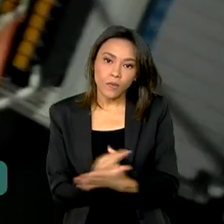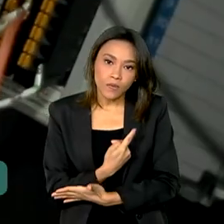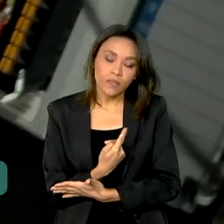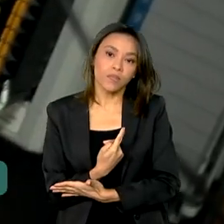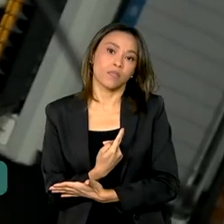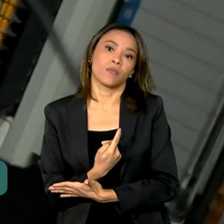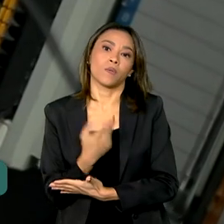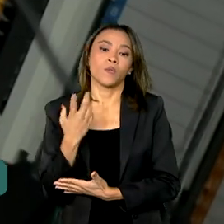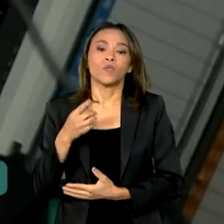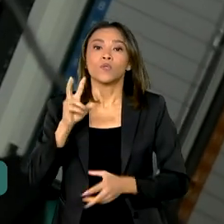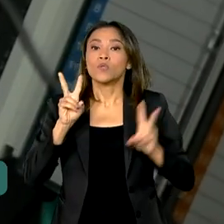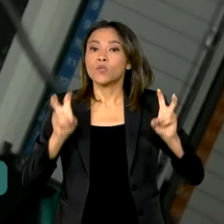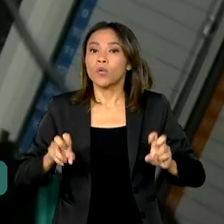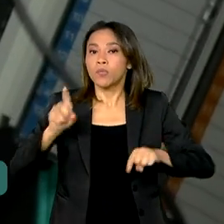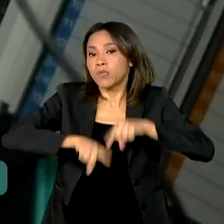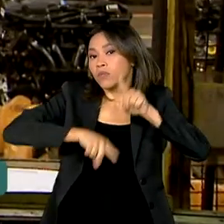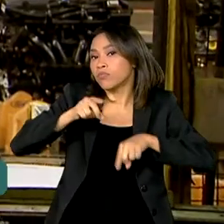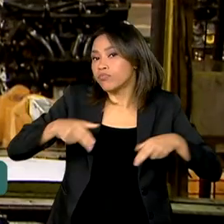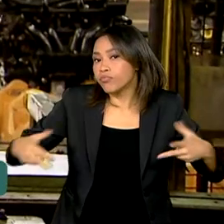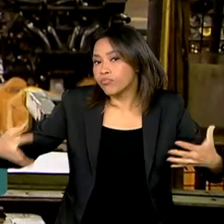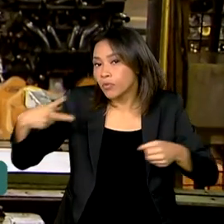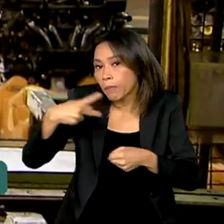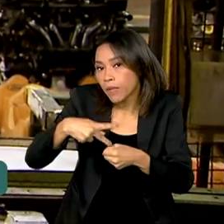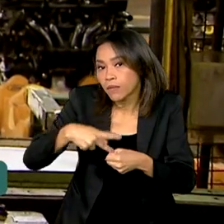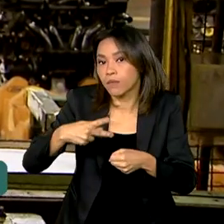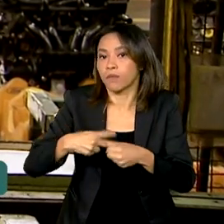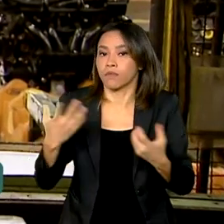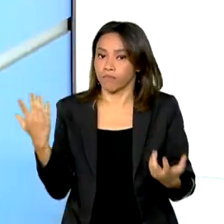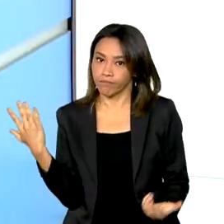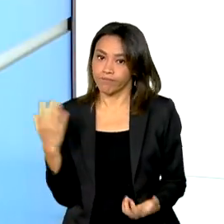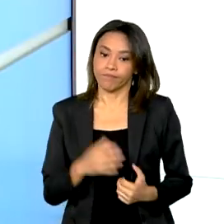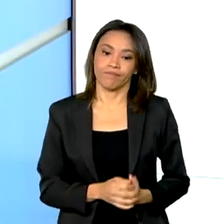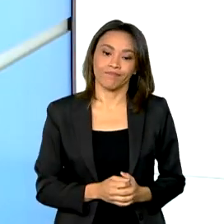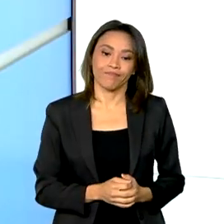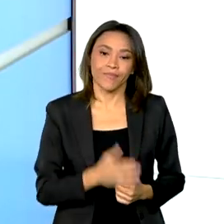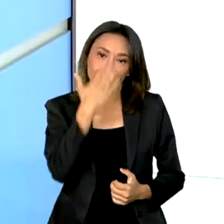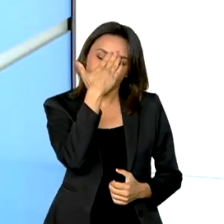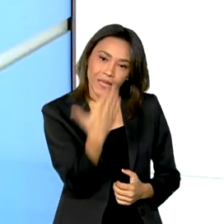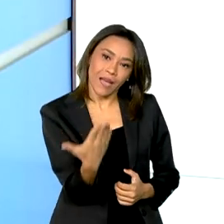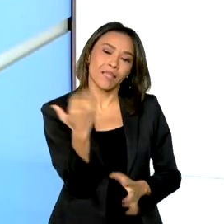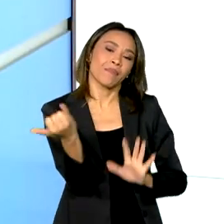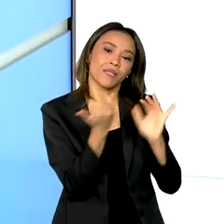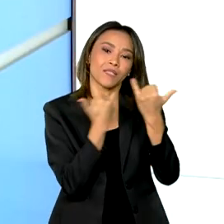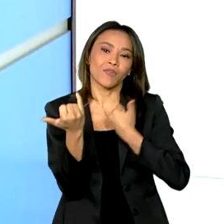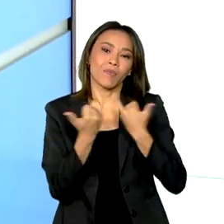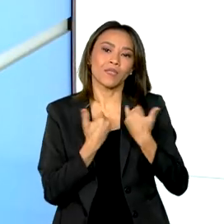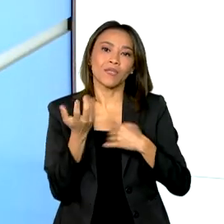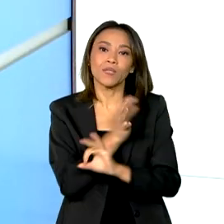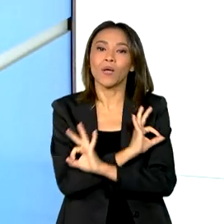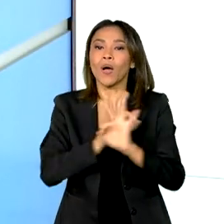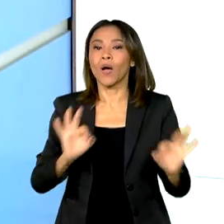dos derivados do petróleo. Roberto, volto com você. Está ótimo, Tiago. Obrigado pelas informações. Um excelente dia para você.